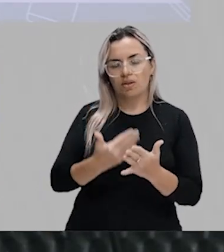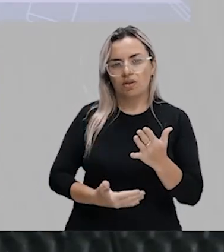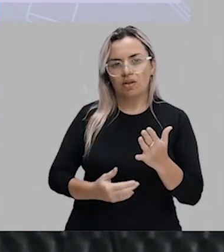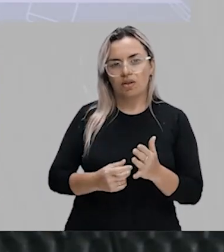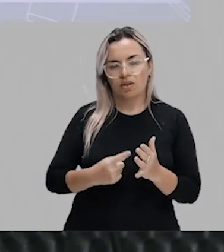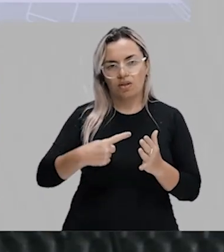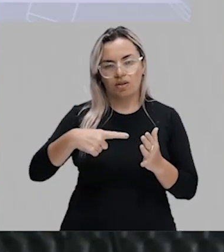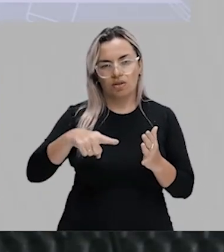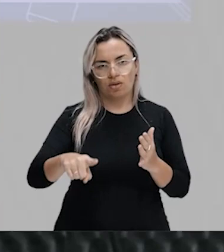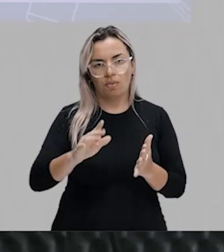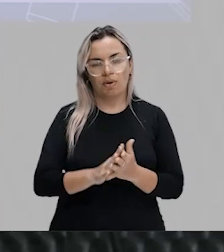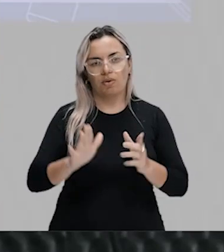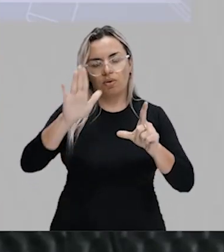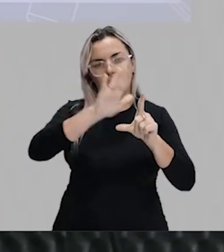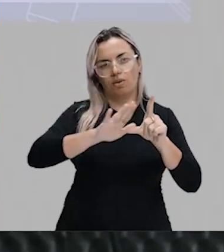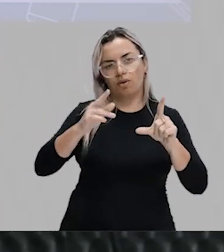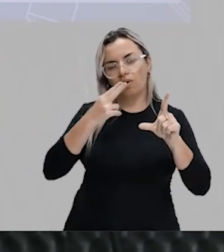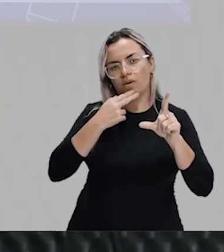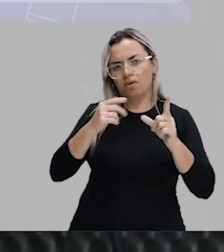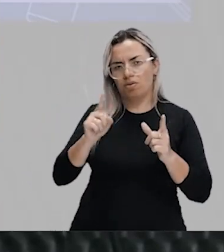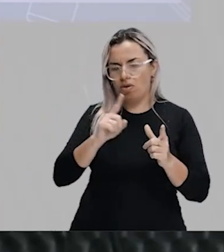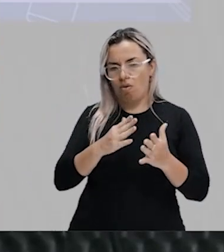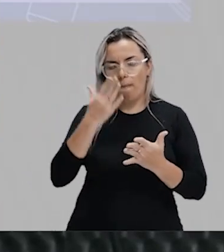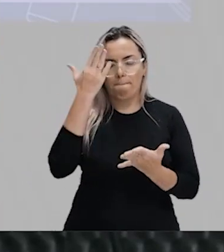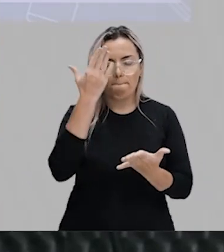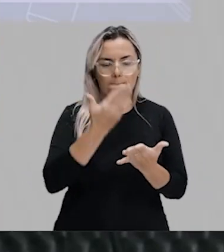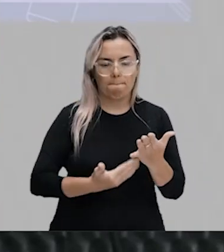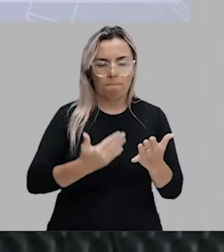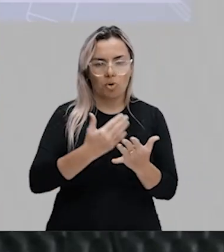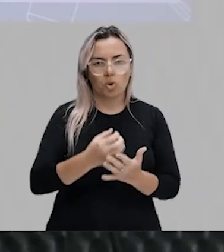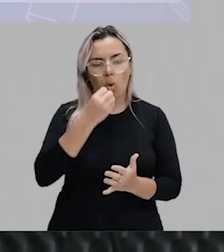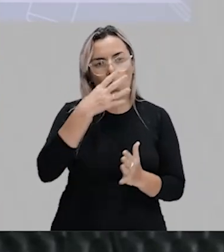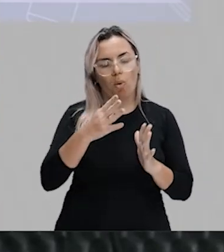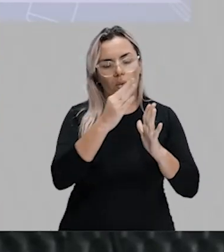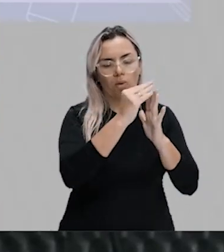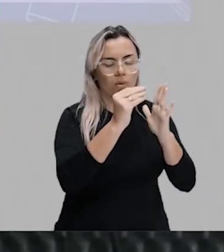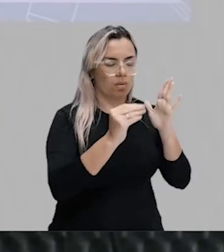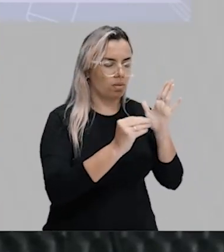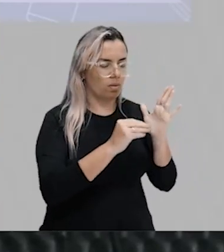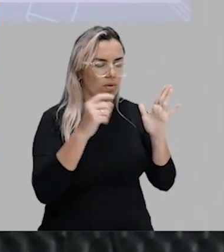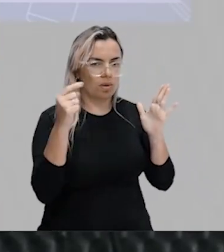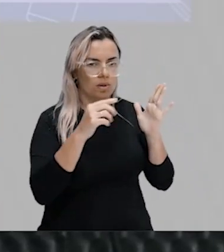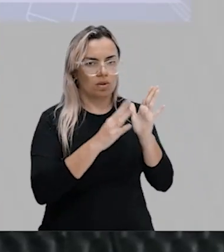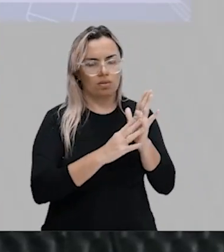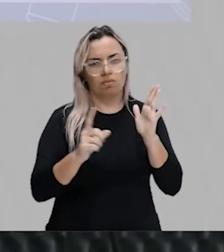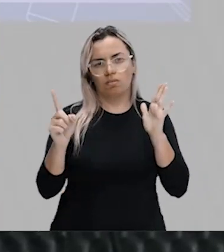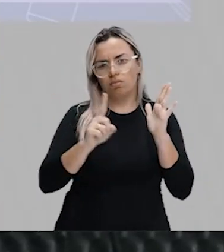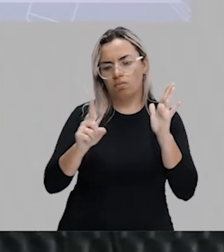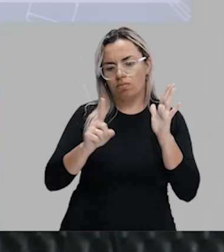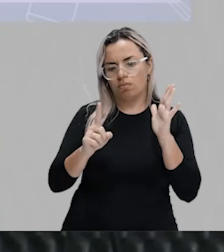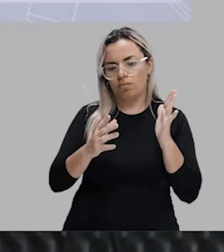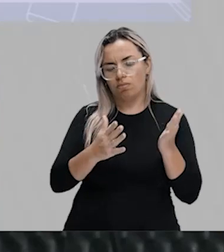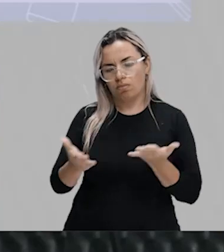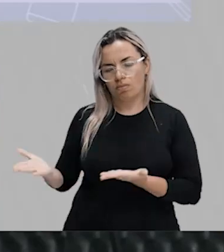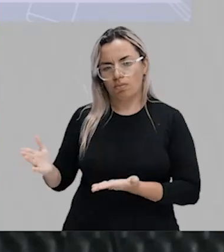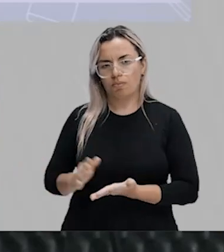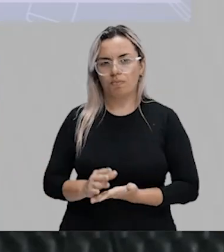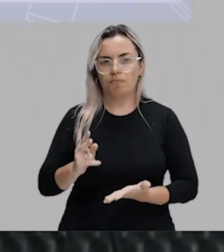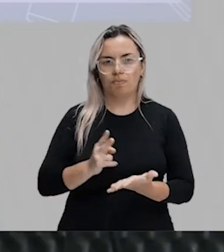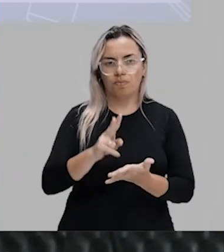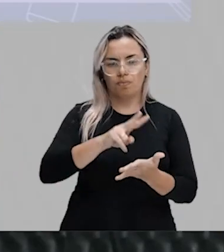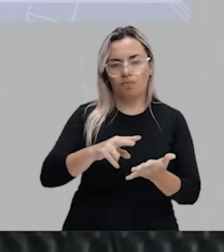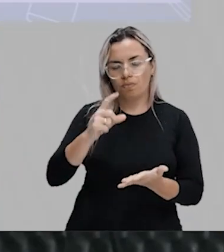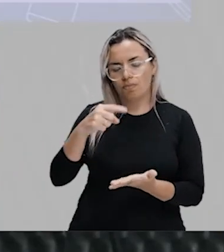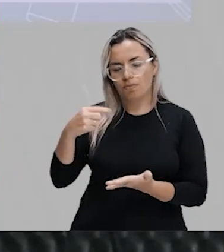vocês aqui, da plataforma, não vão abrir mão de um bom conteúdo. Então, vocês não vão arrojar por la borba.